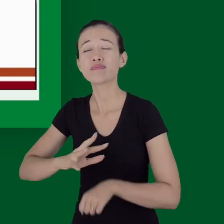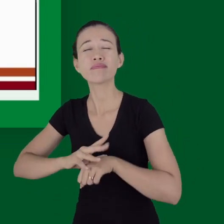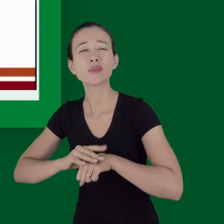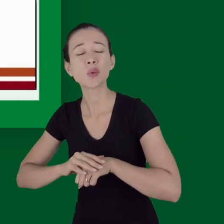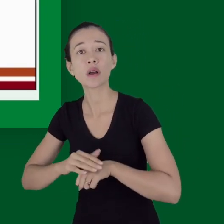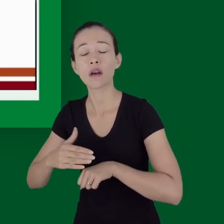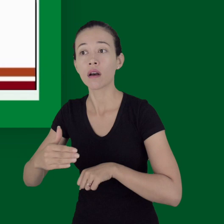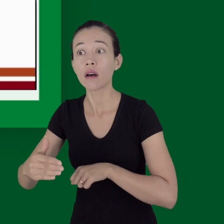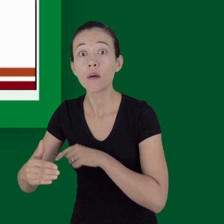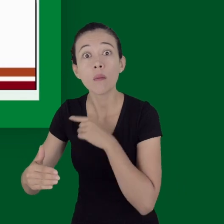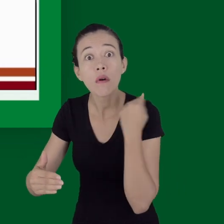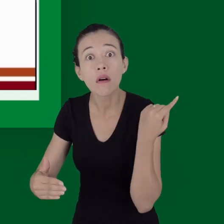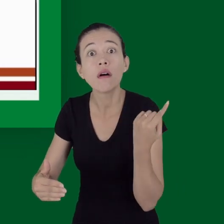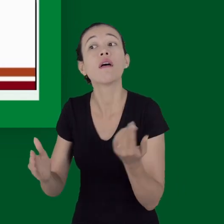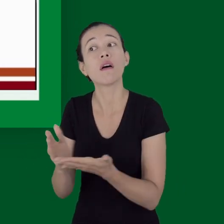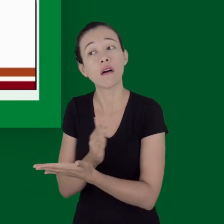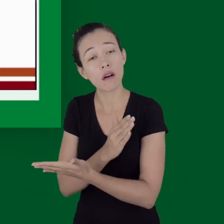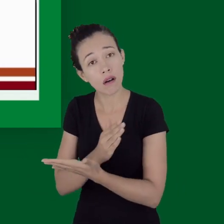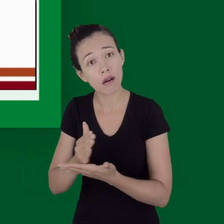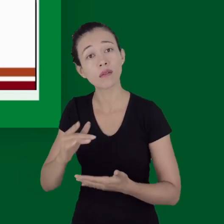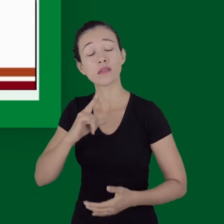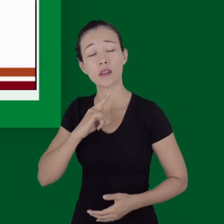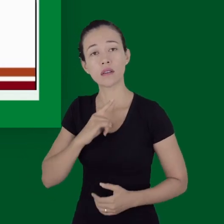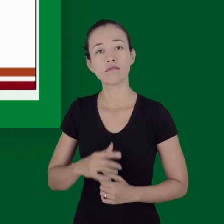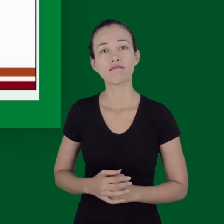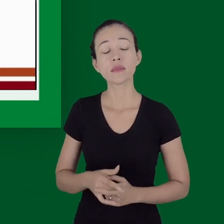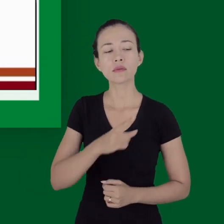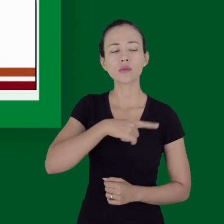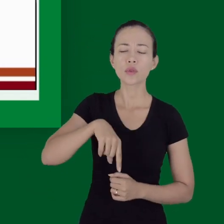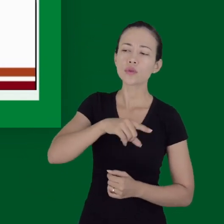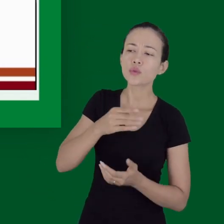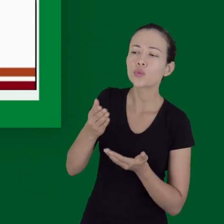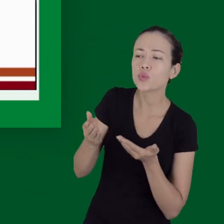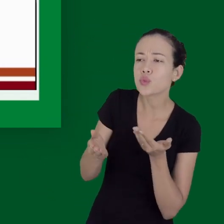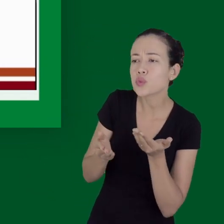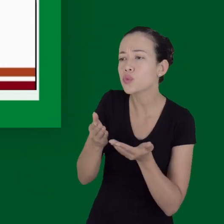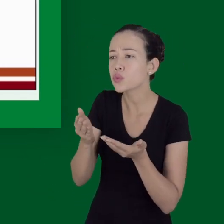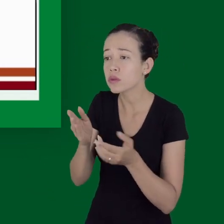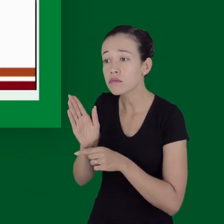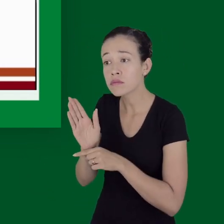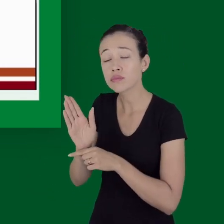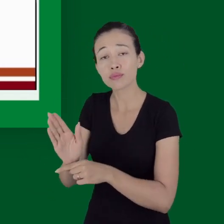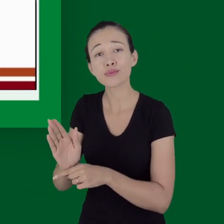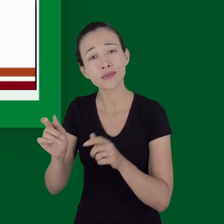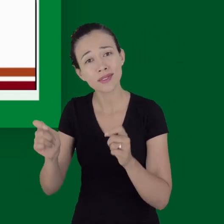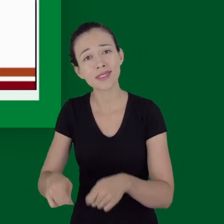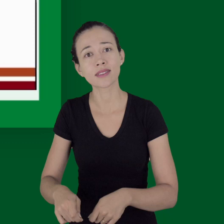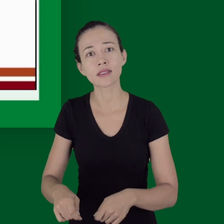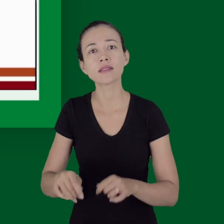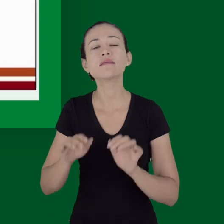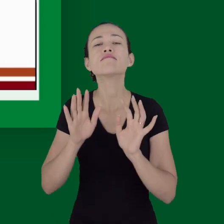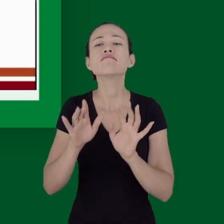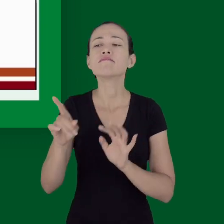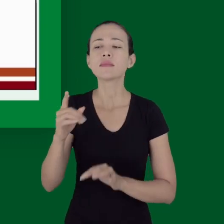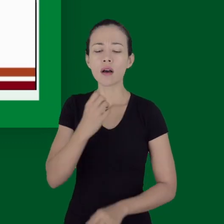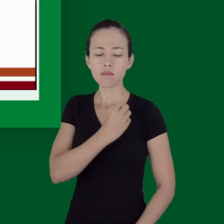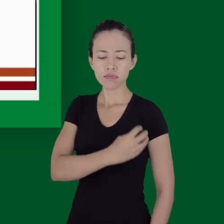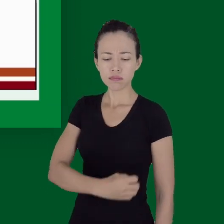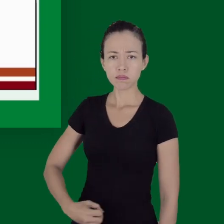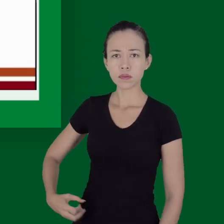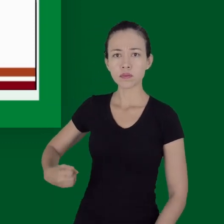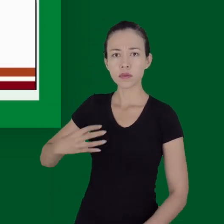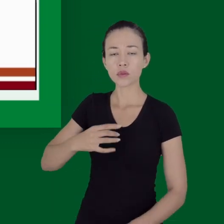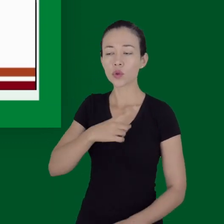imediato reconhecimento e manejo são fundamentais na determinação dos desfechos dos pacientes. E por que a